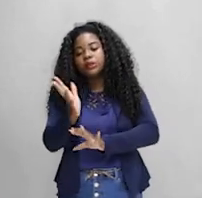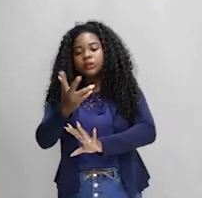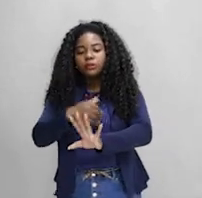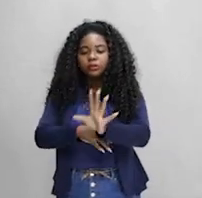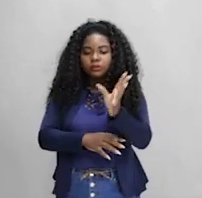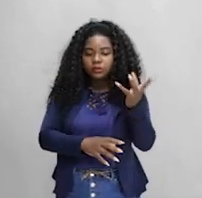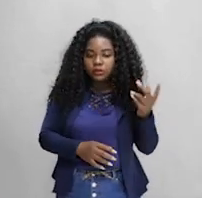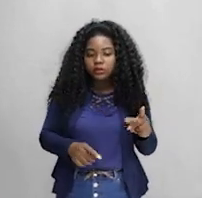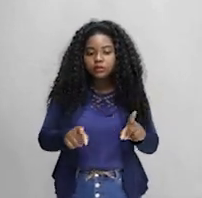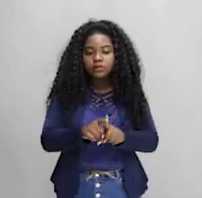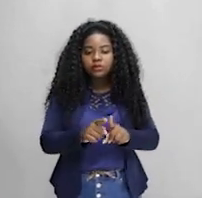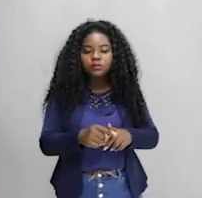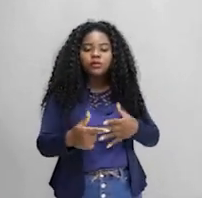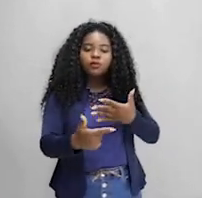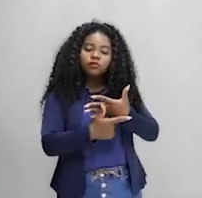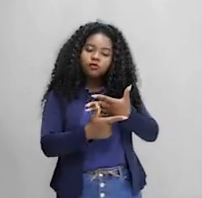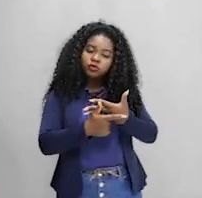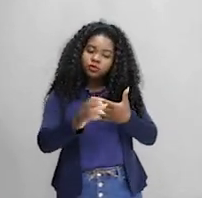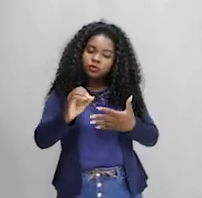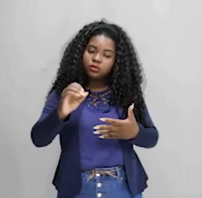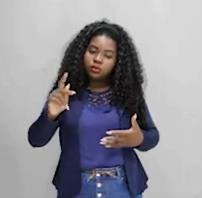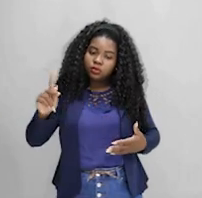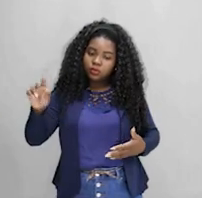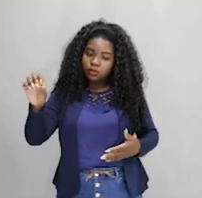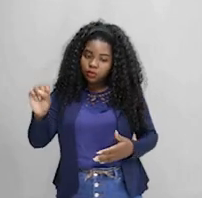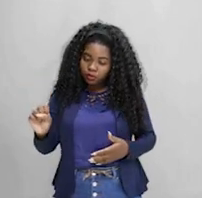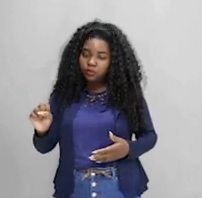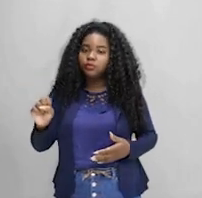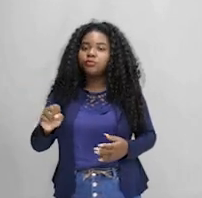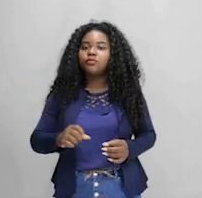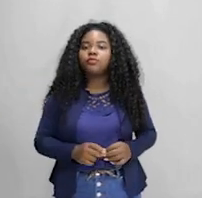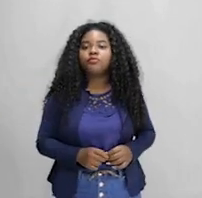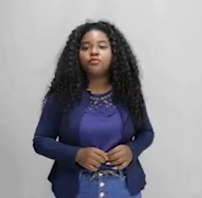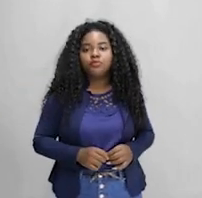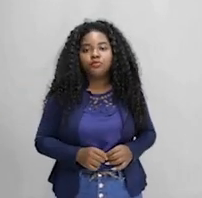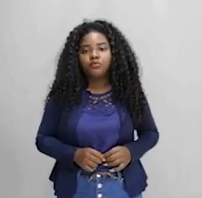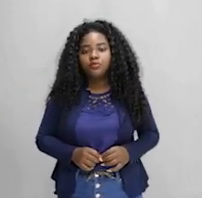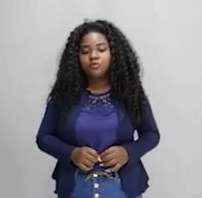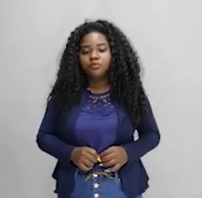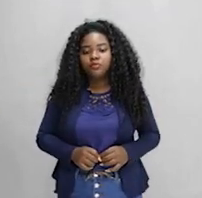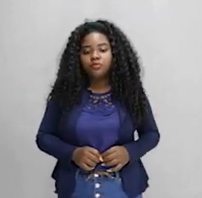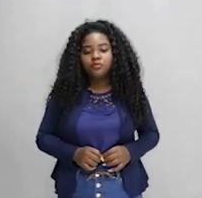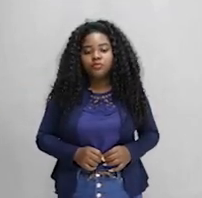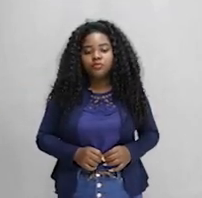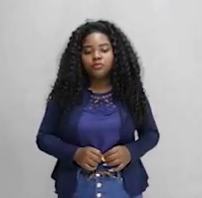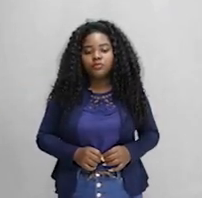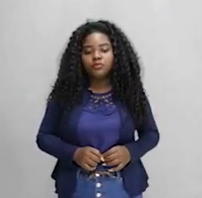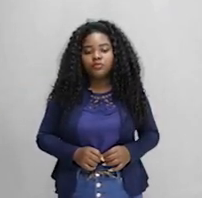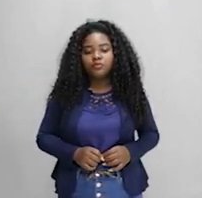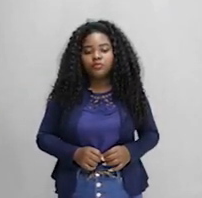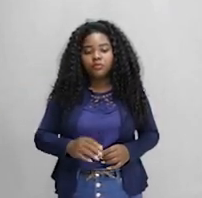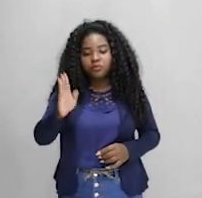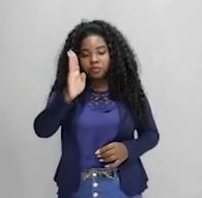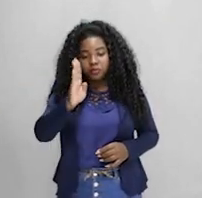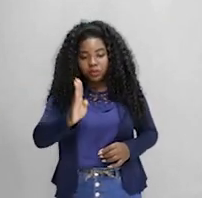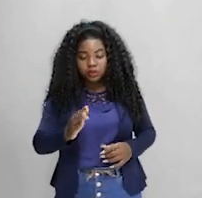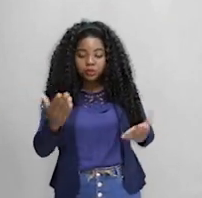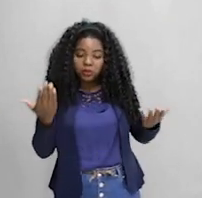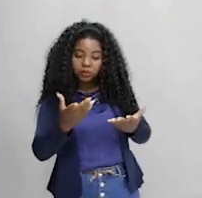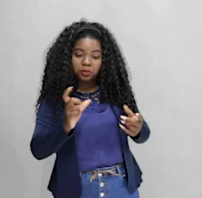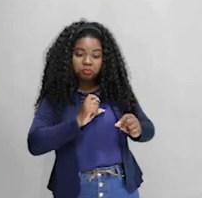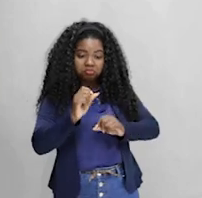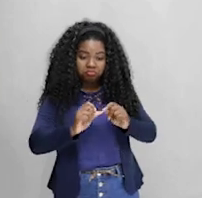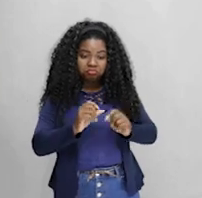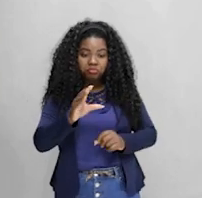citar o papel das famosas COPs, que eu acabei de citar, as famosas conferências das partes, do caso o Brasil vai participar agora.